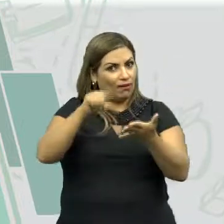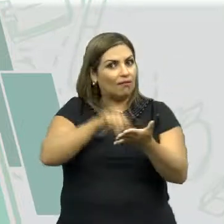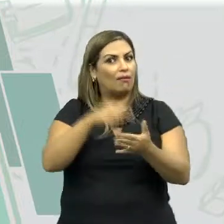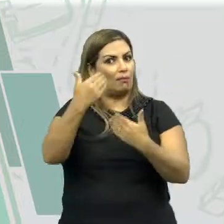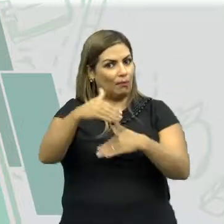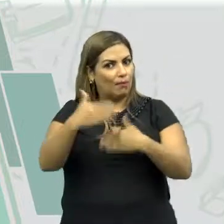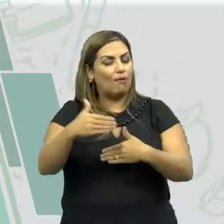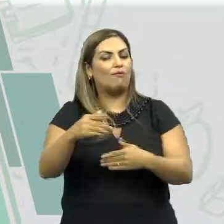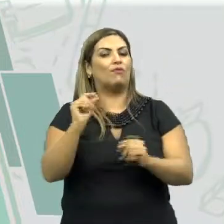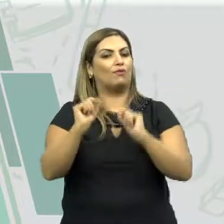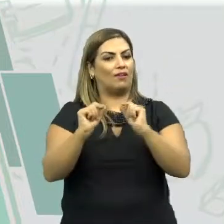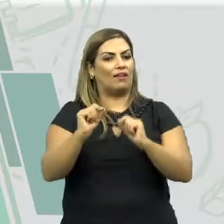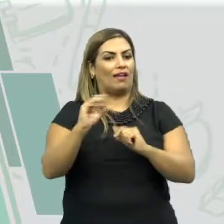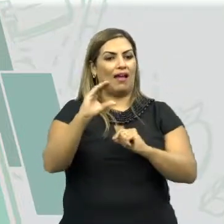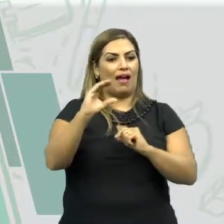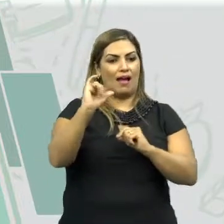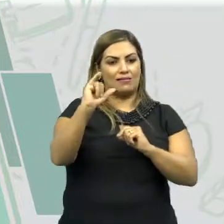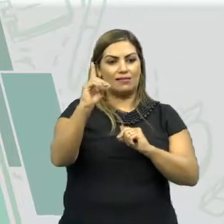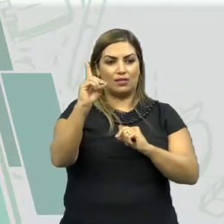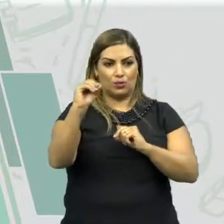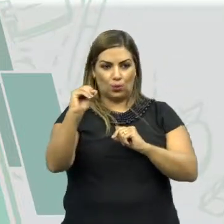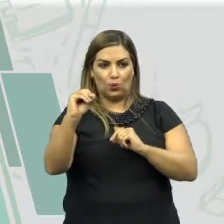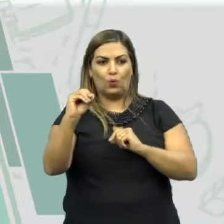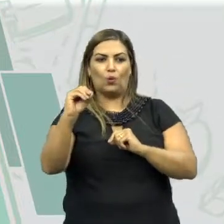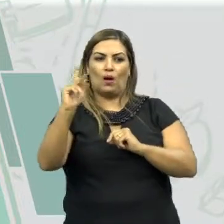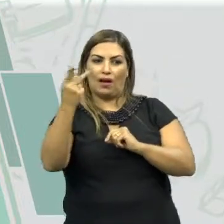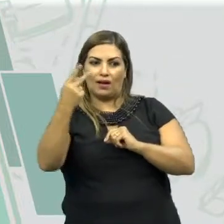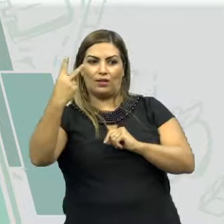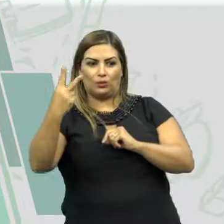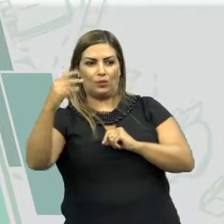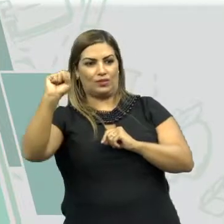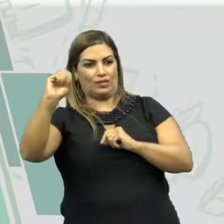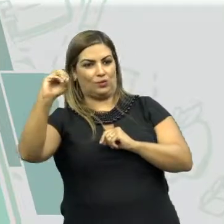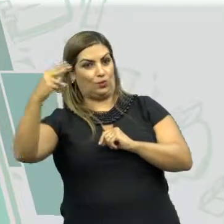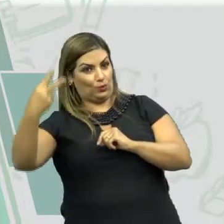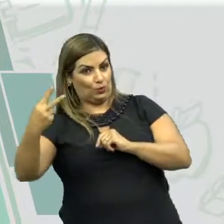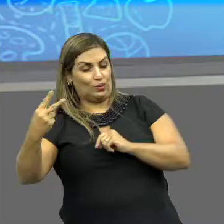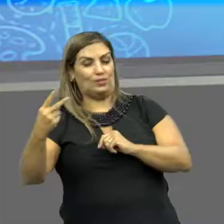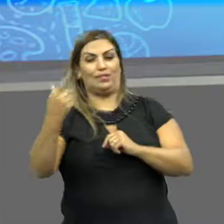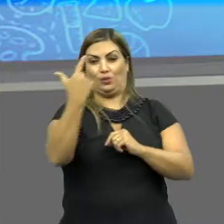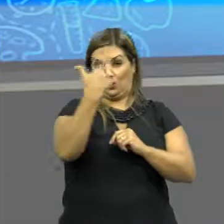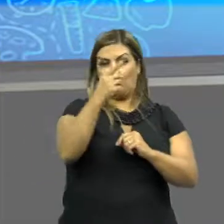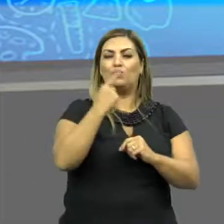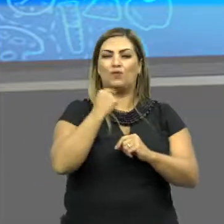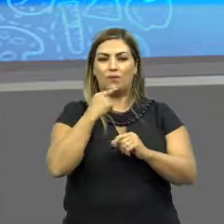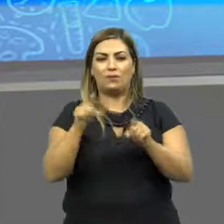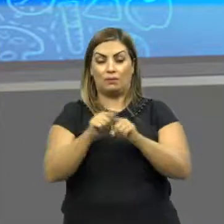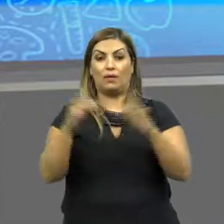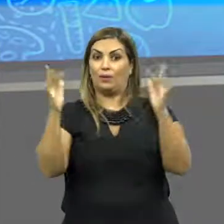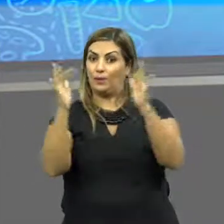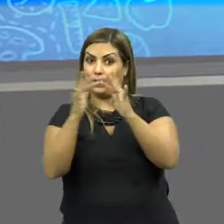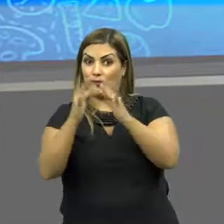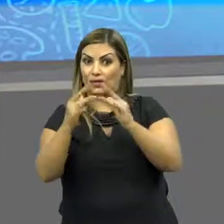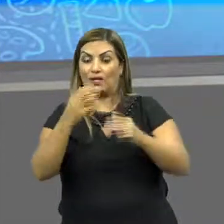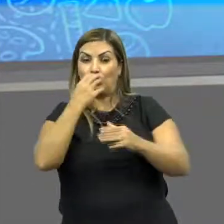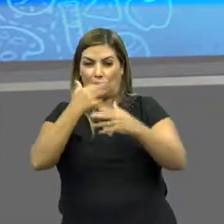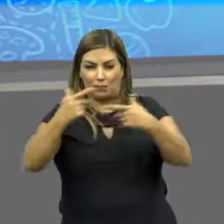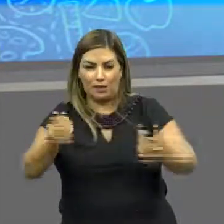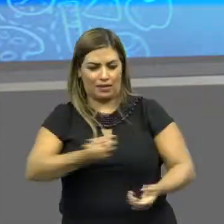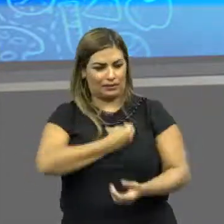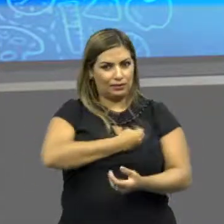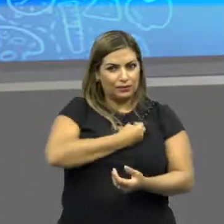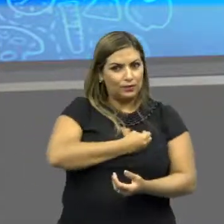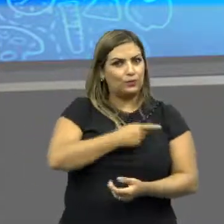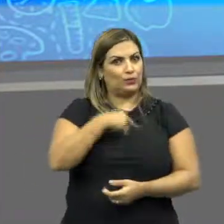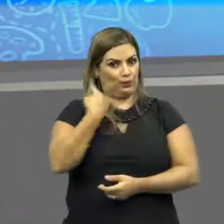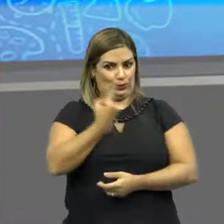marcar na sua prova do Enem, que é o ácido nítrico e o ácido sulfúrico, que em contato com seres vivos vai acabar